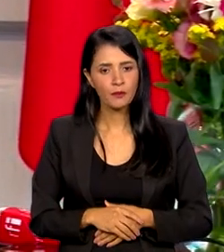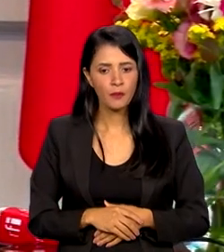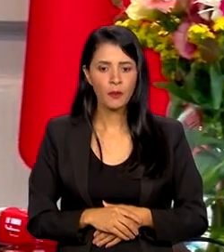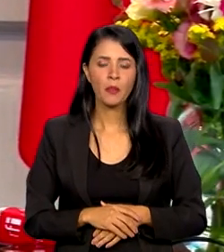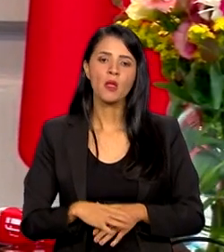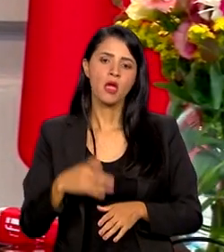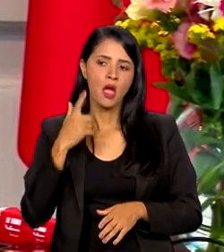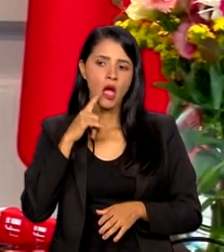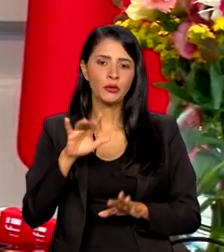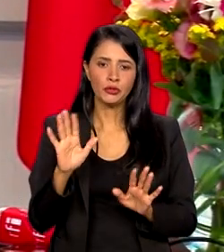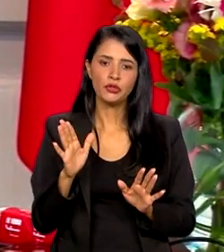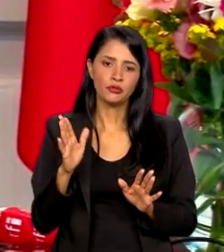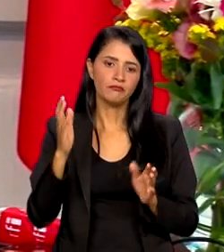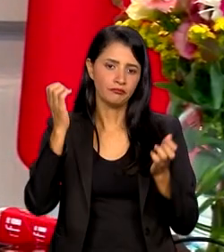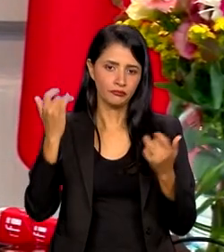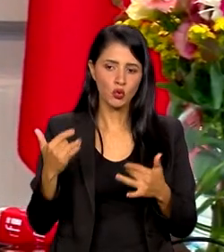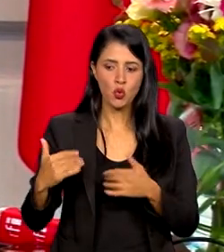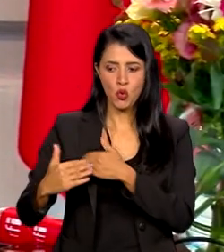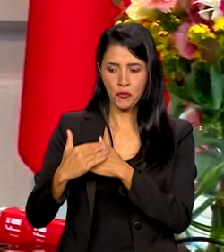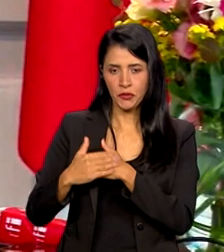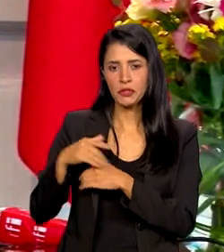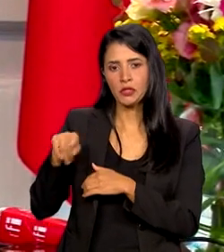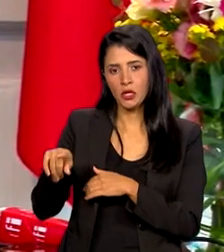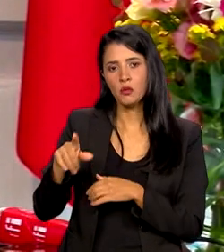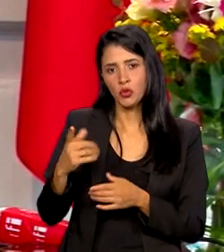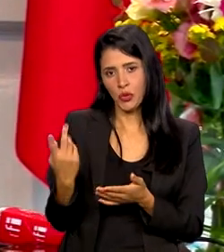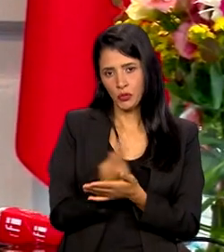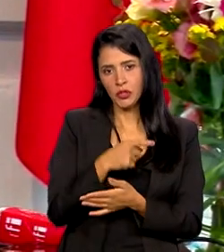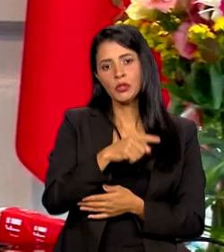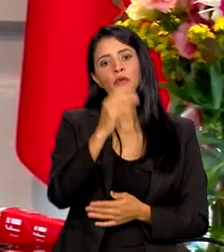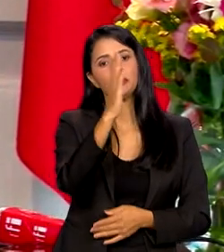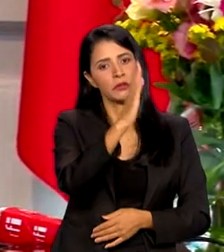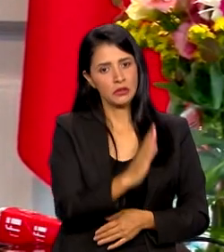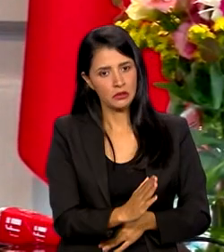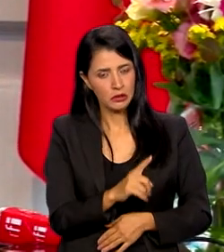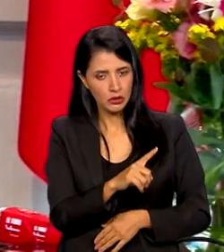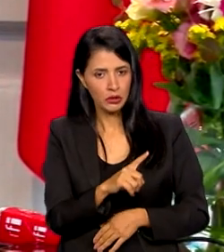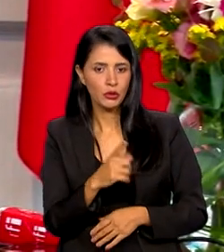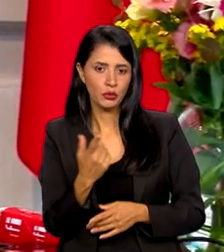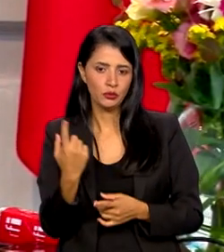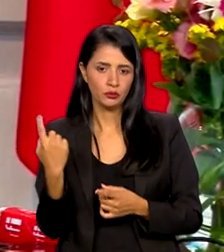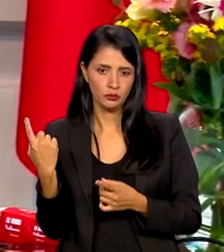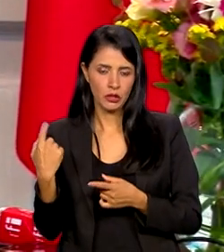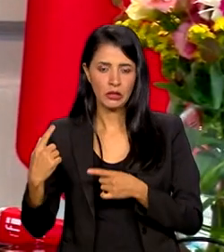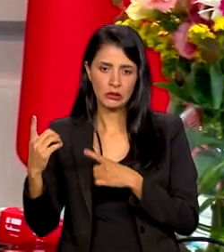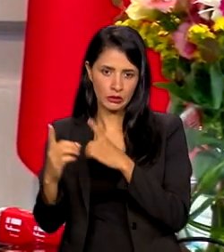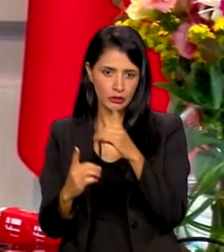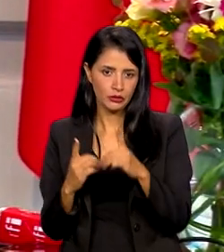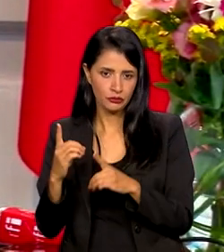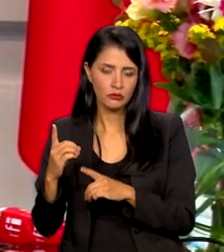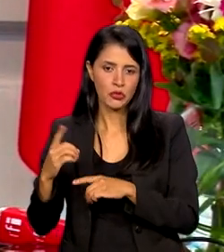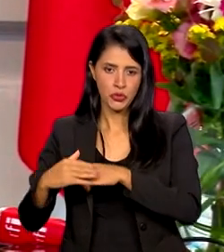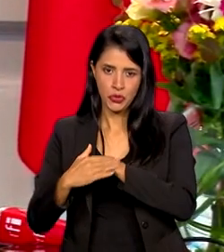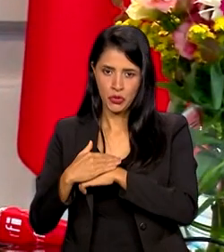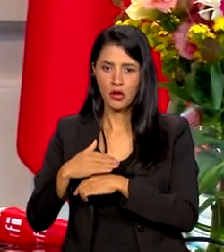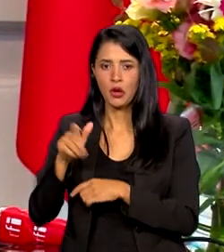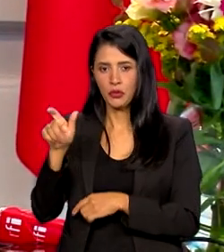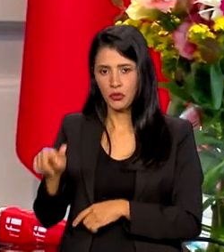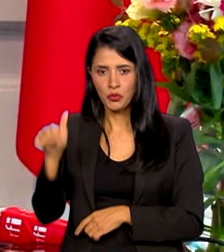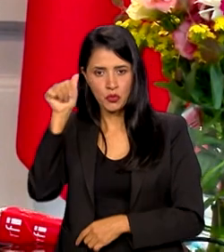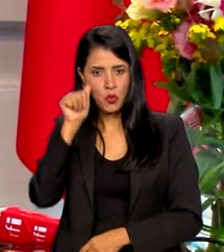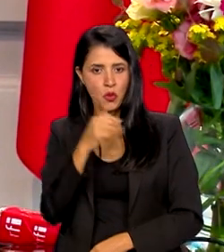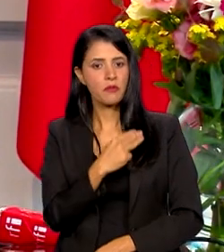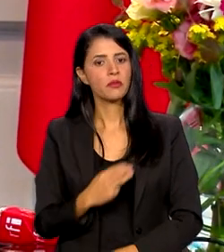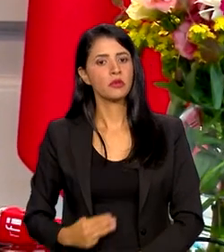relatamos um pouco do que ocorreu recentemente no Brasil, no diálogo com a ministra